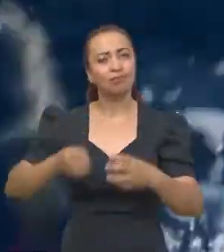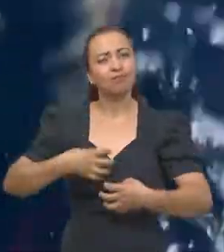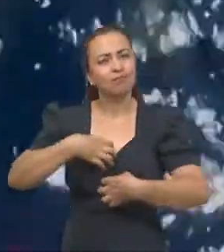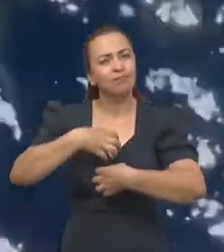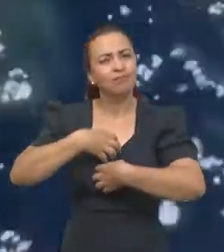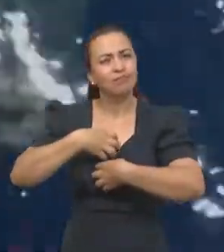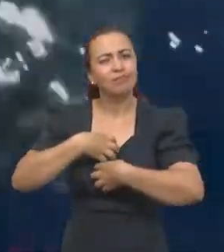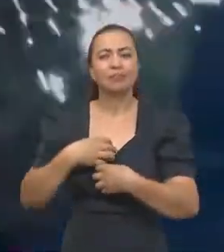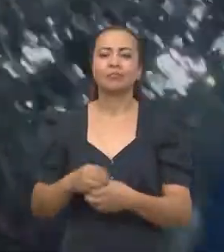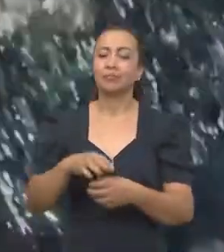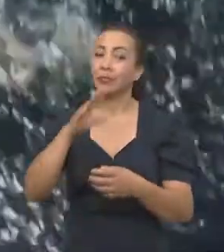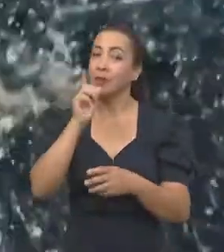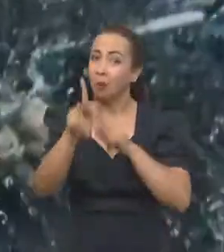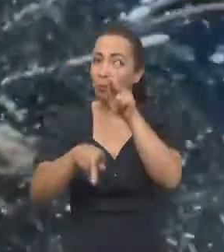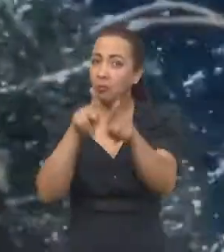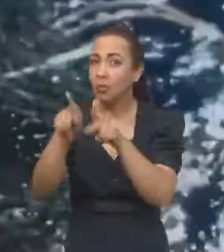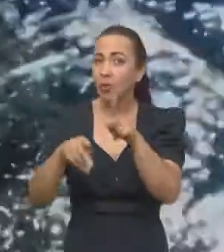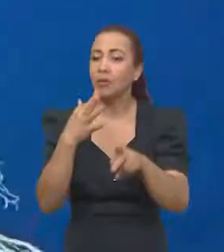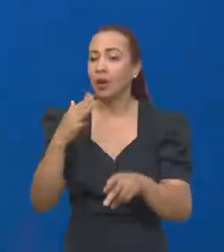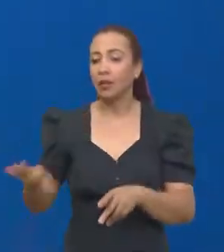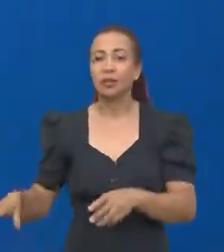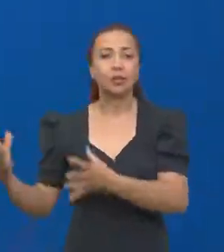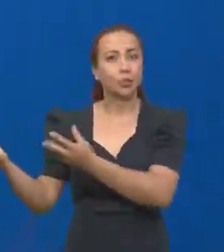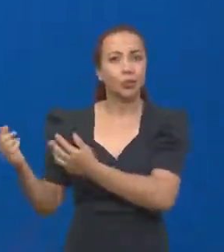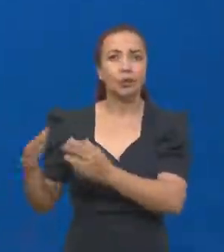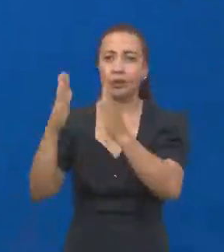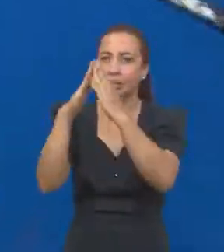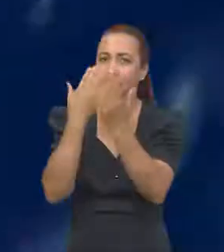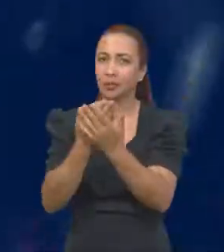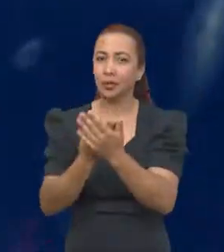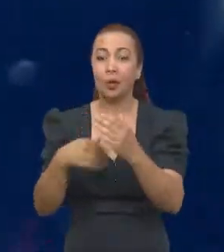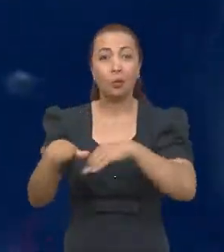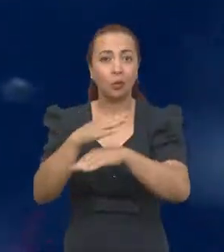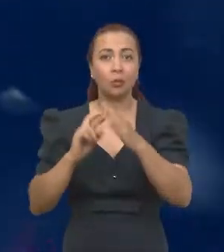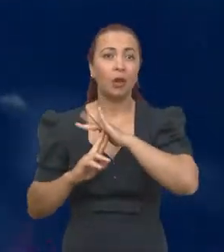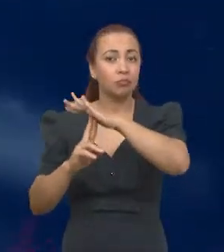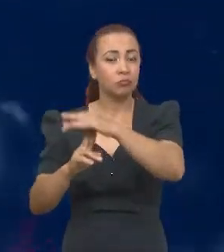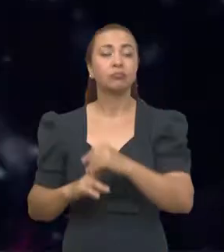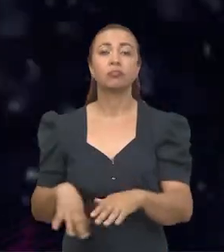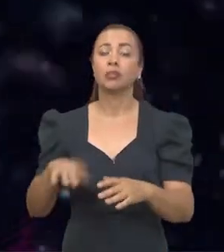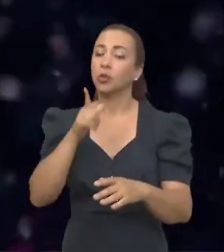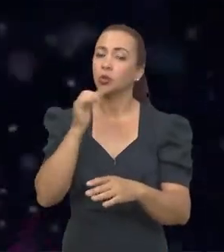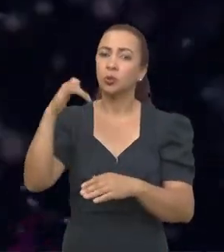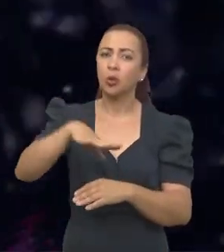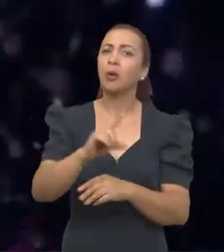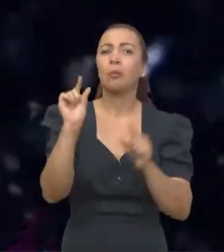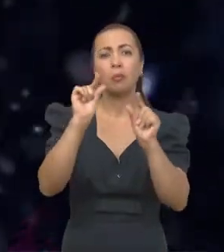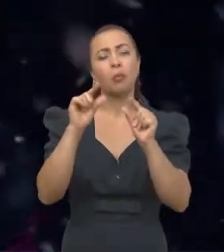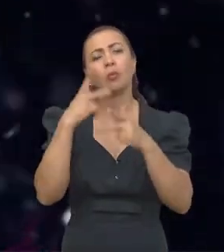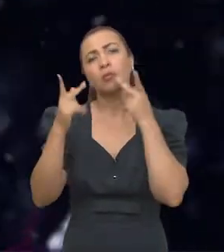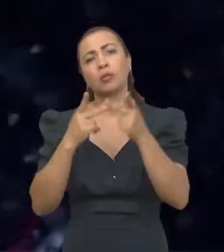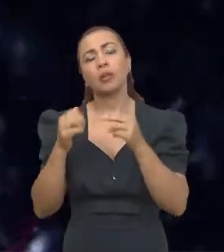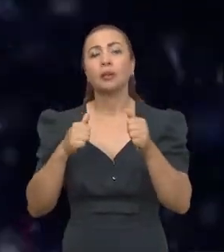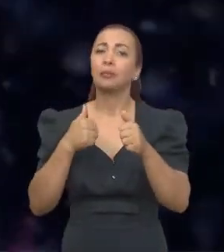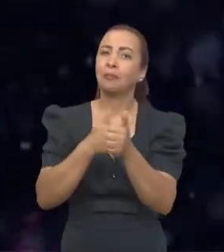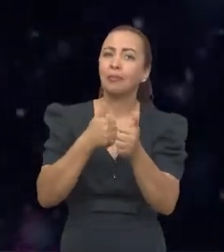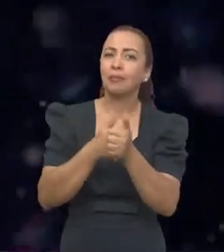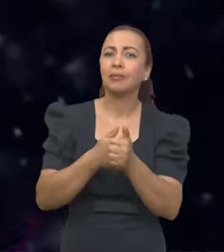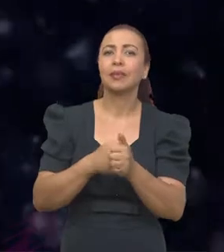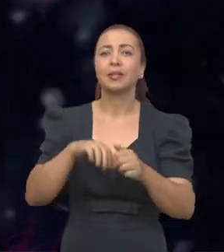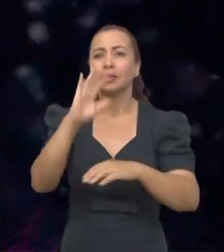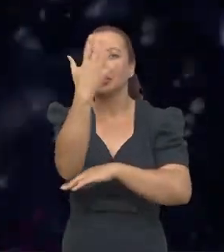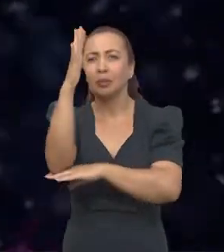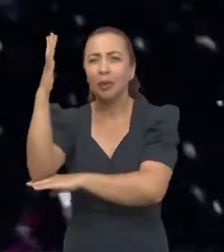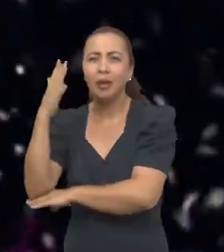população, jovens, crianças, escolas, essa questão da ecologia dos oceanos, que é pouco falada perto da ecologia da